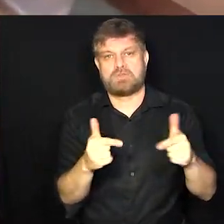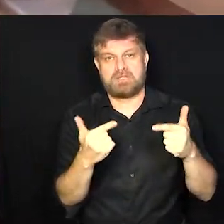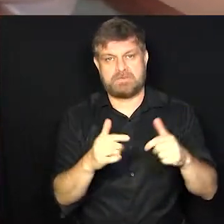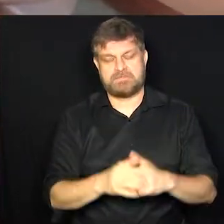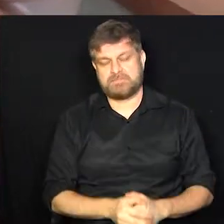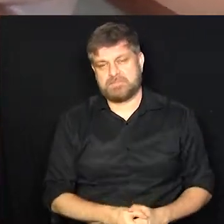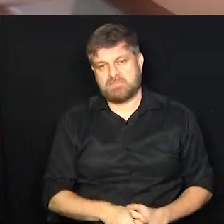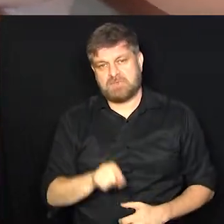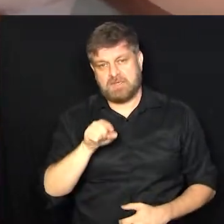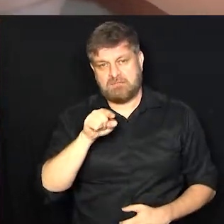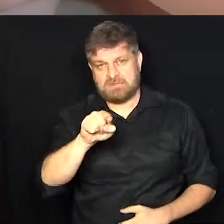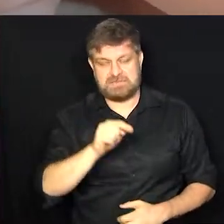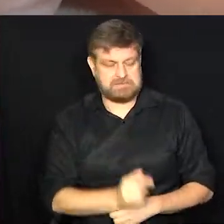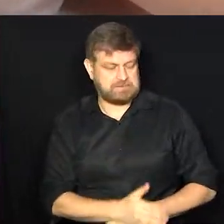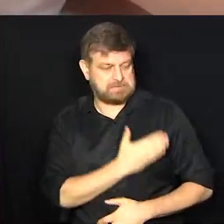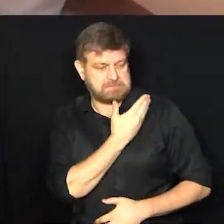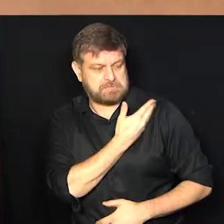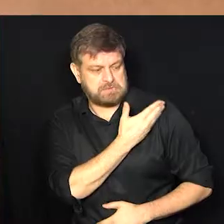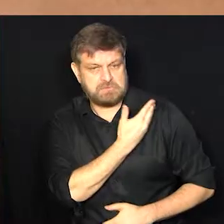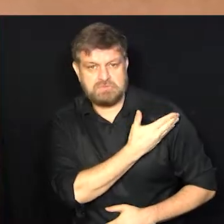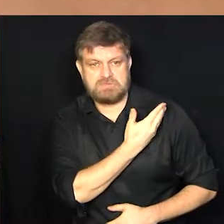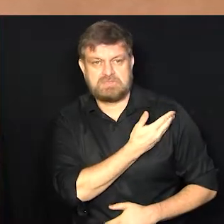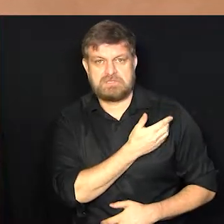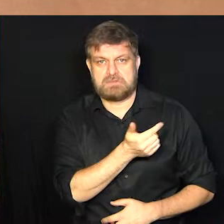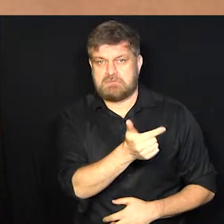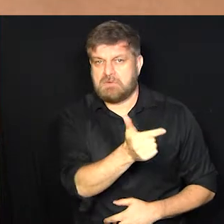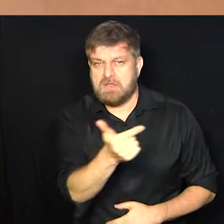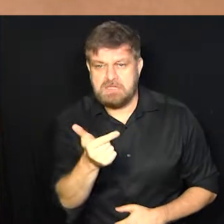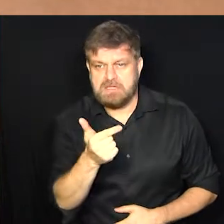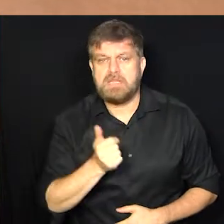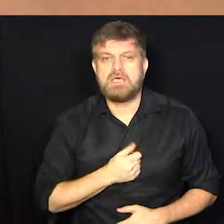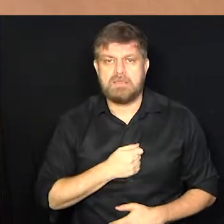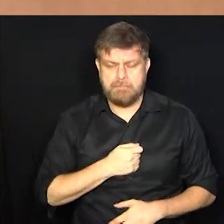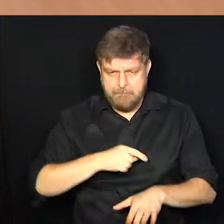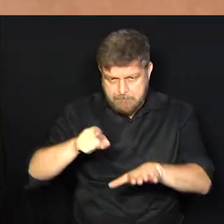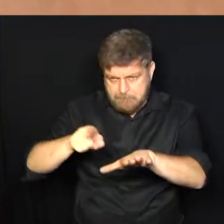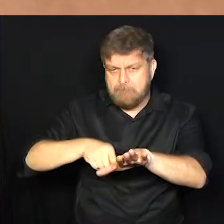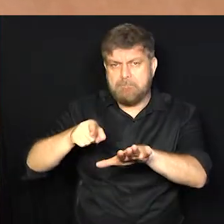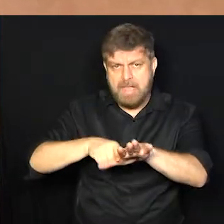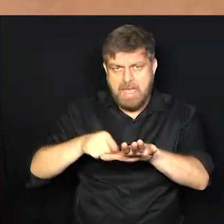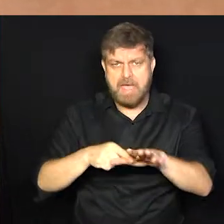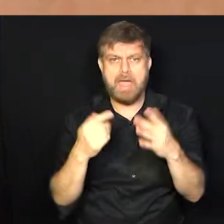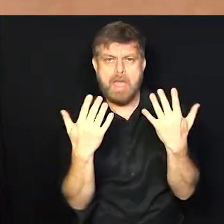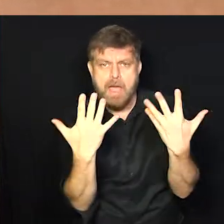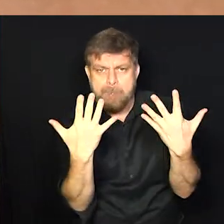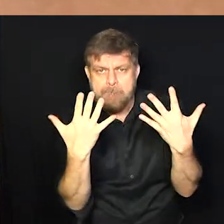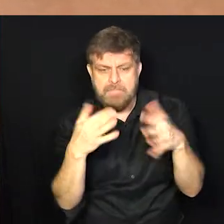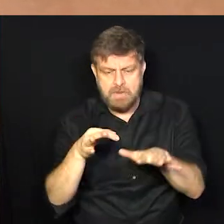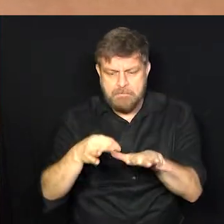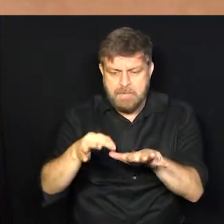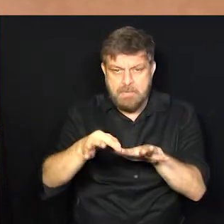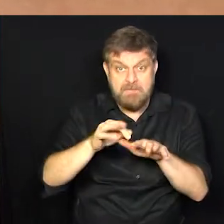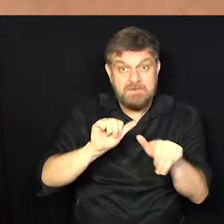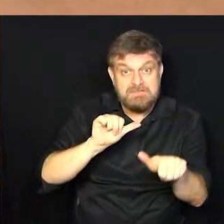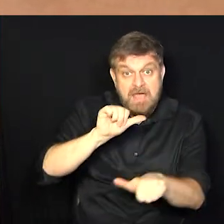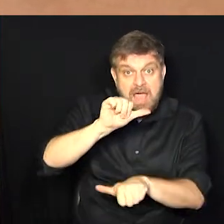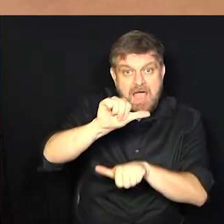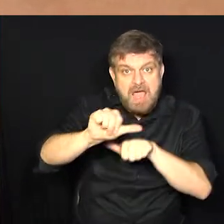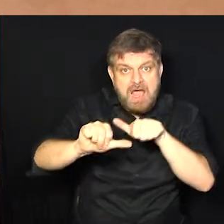discriminação em pegar um pé, em pegar uma mão. Porque você quer ver aquilo se transformar.